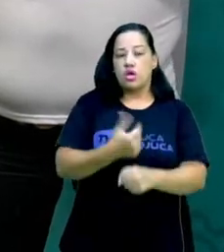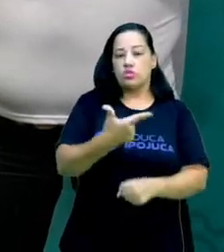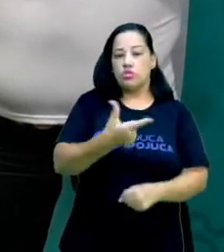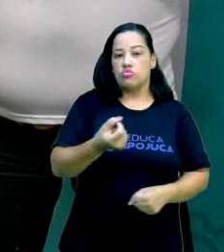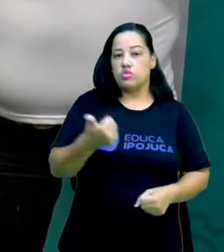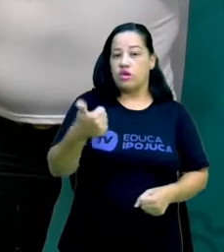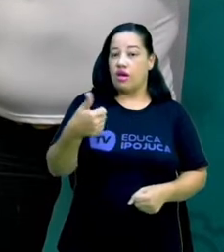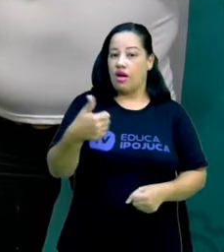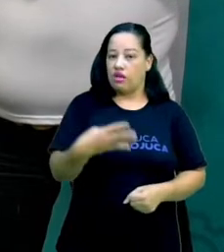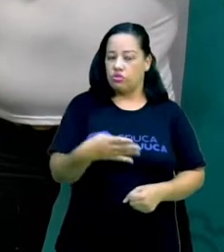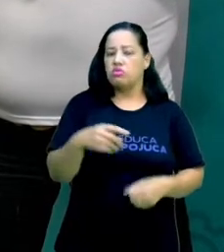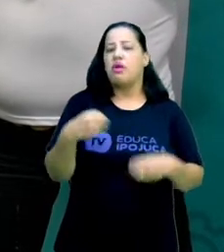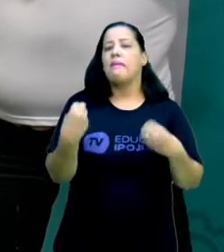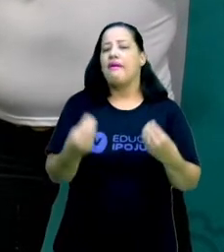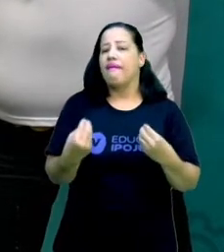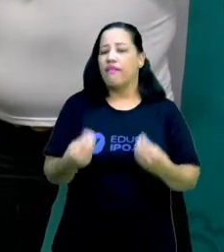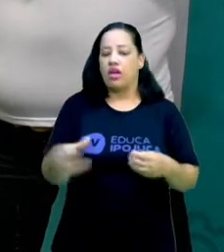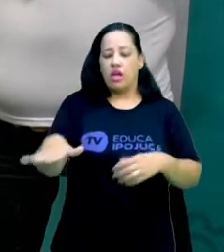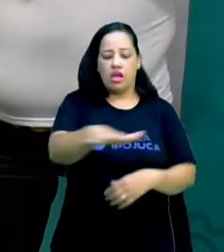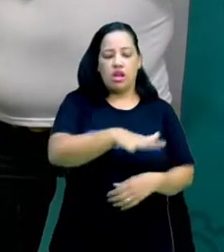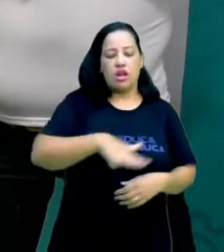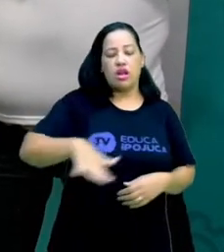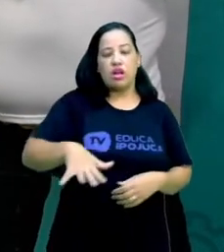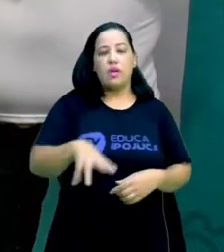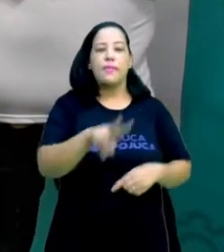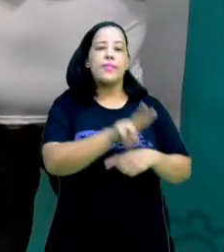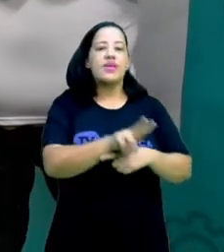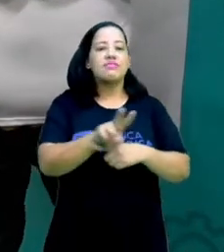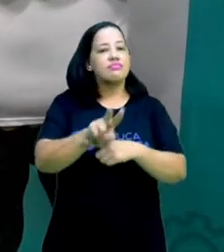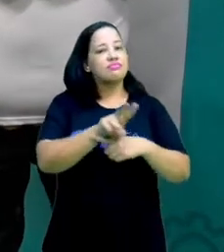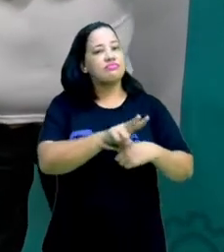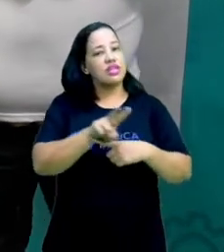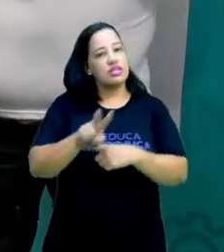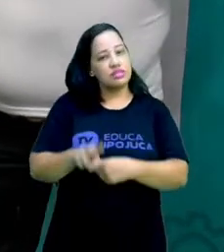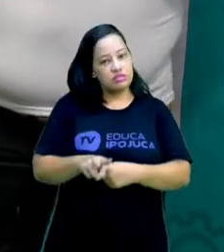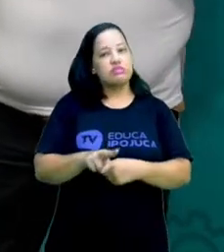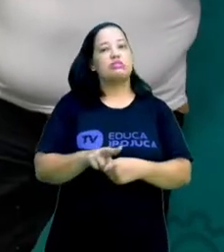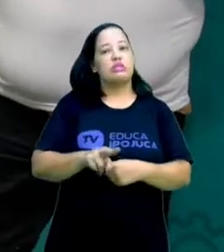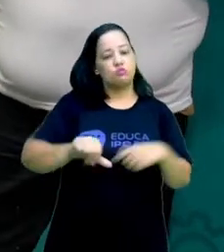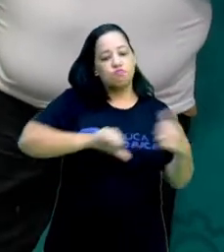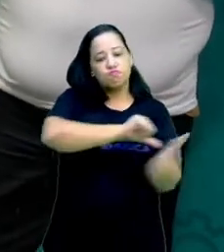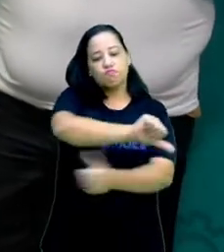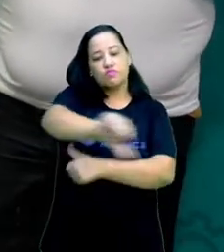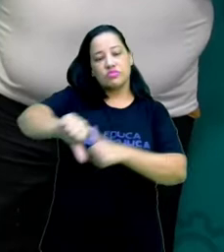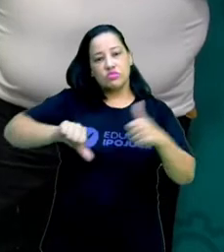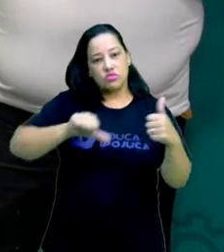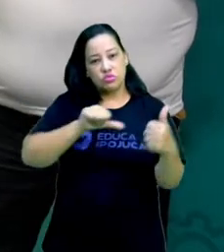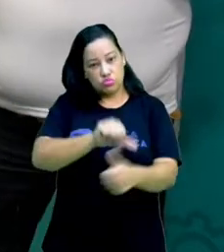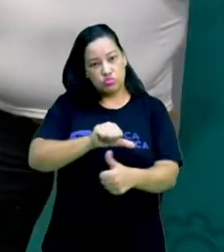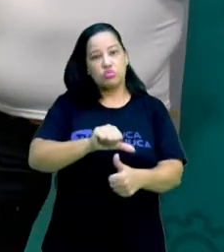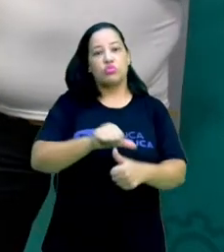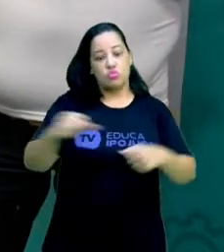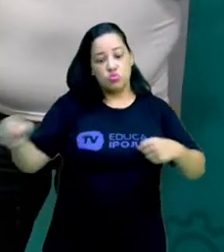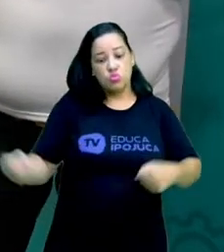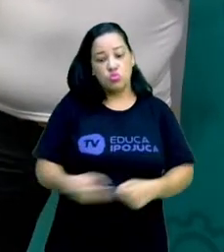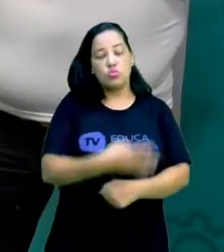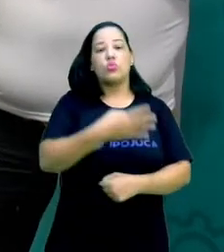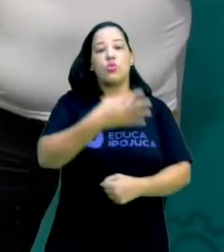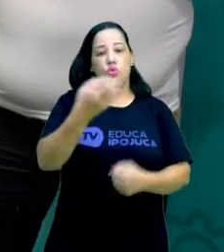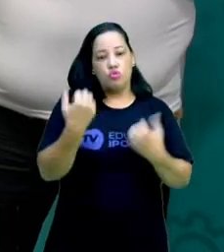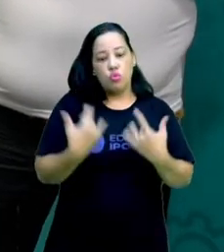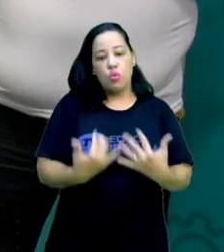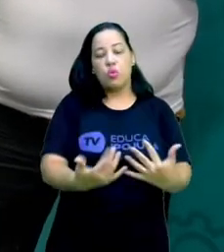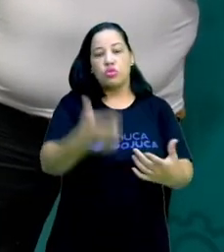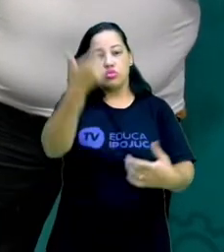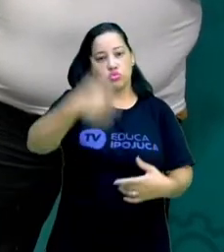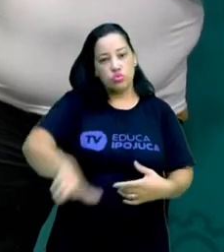preservação, de tentar recuperar um pouco do que foi perdido através dos anos pela degradação